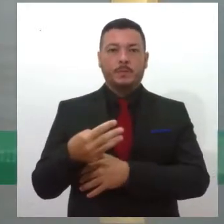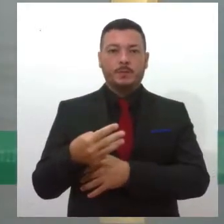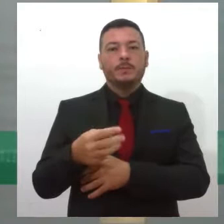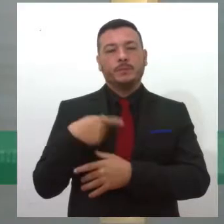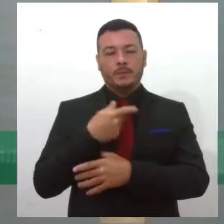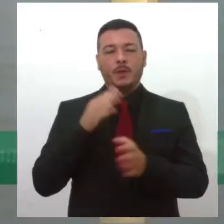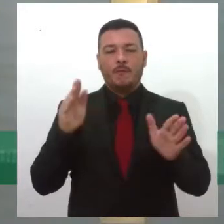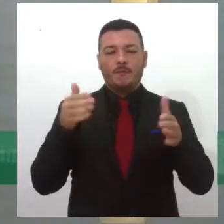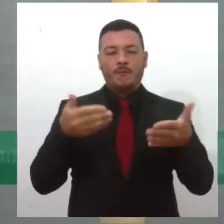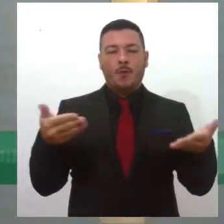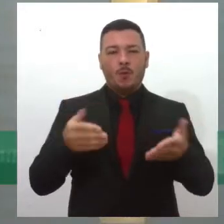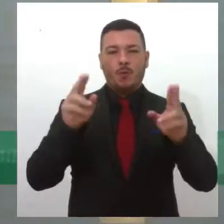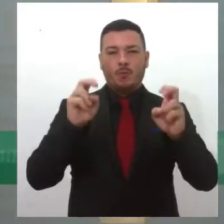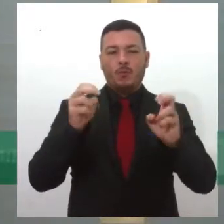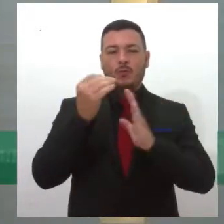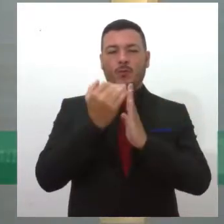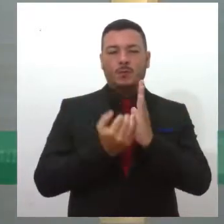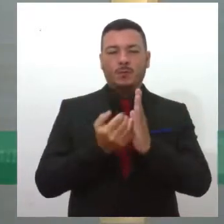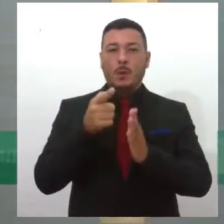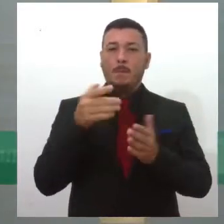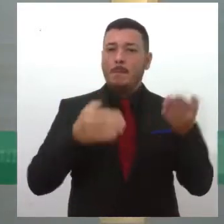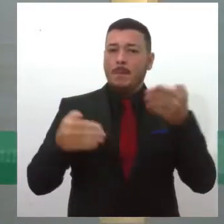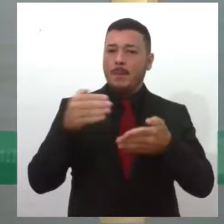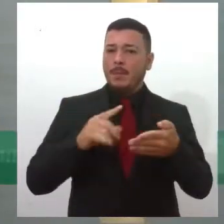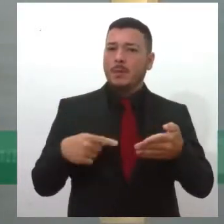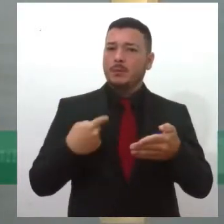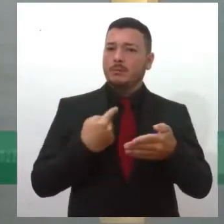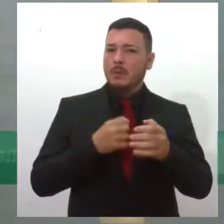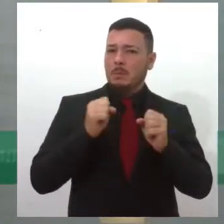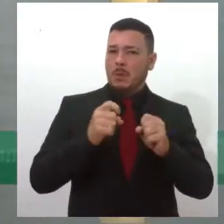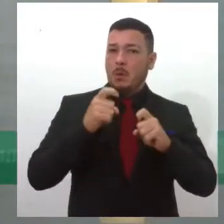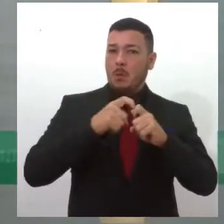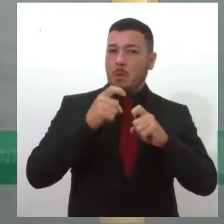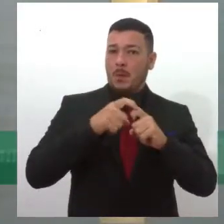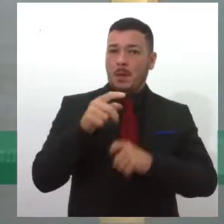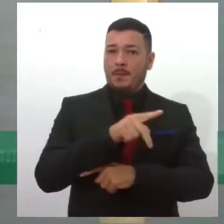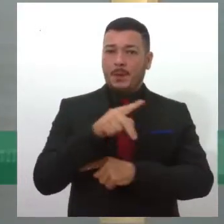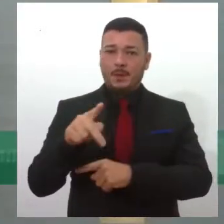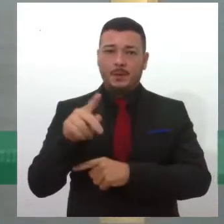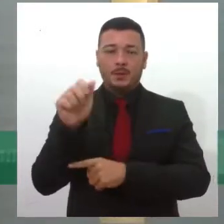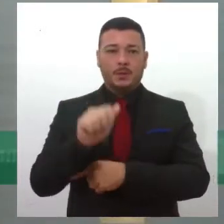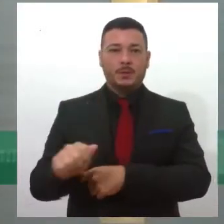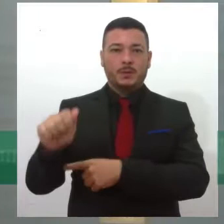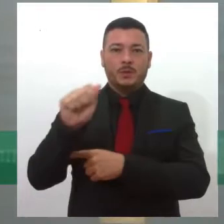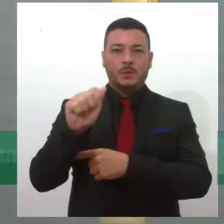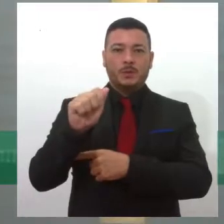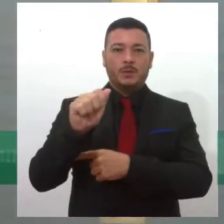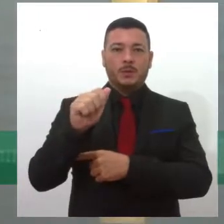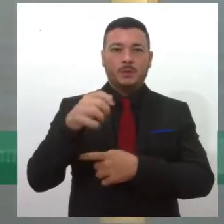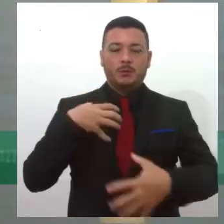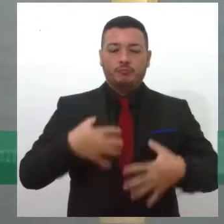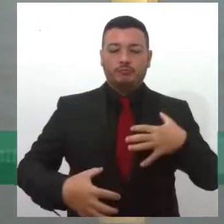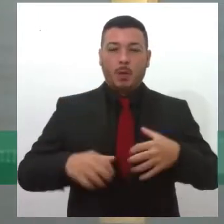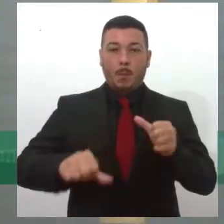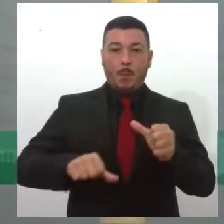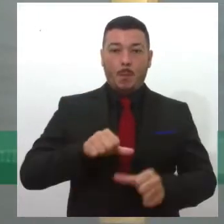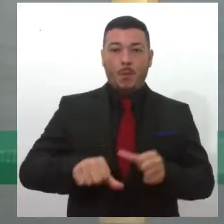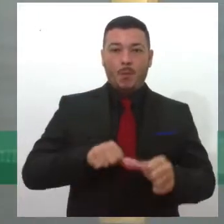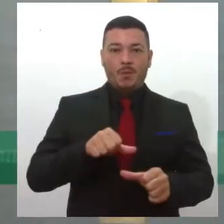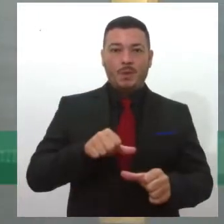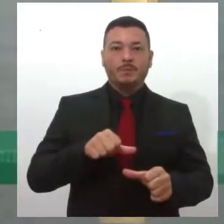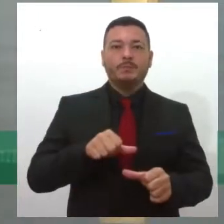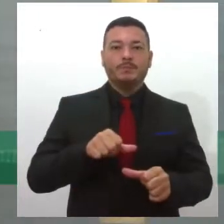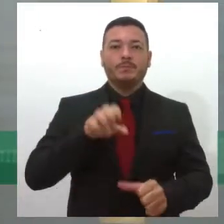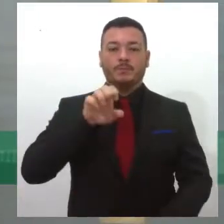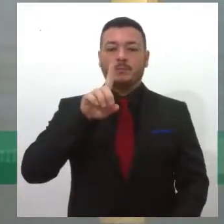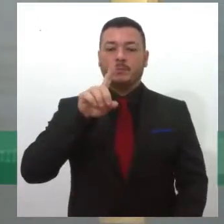programa de hoje. Participam com a gente o médico-presidente da Associação Brasileira de Transplantados, Edson Aracaki, e